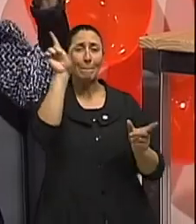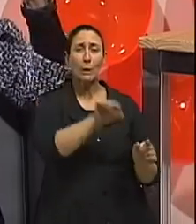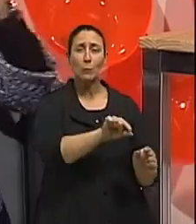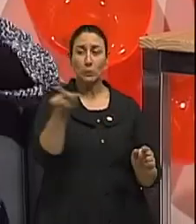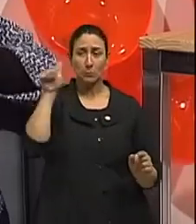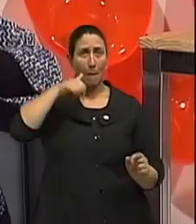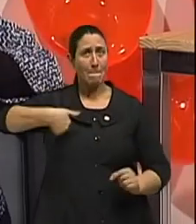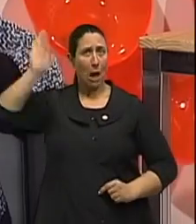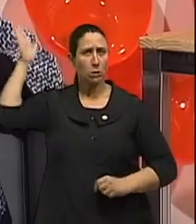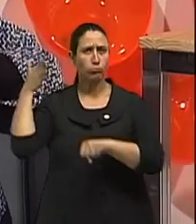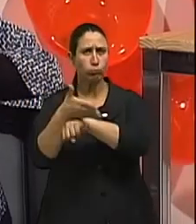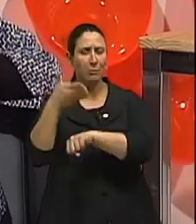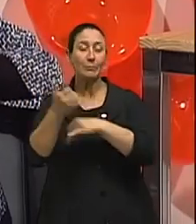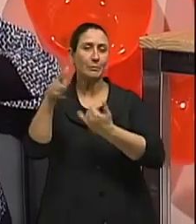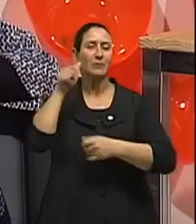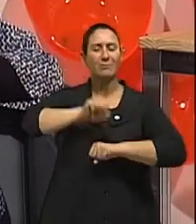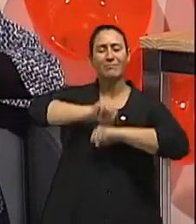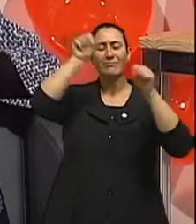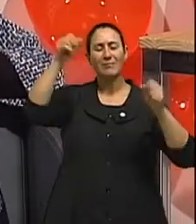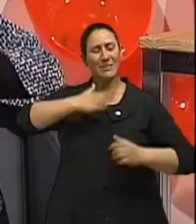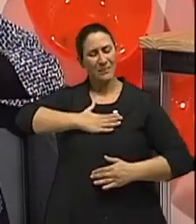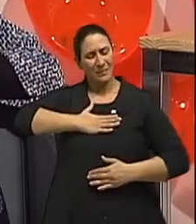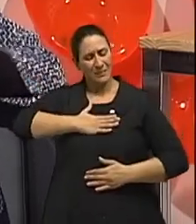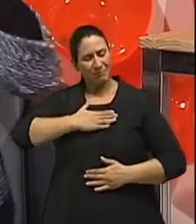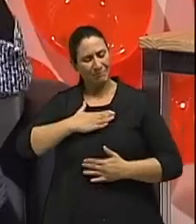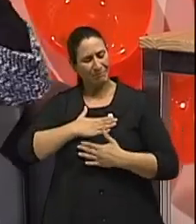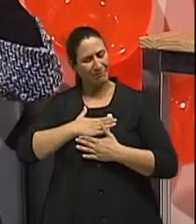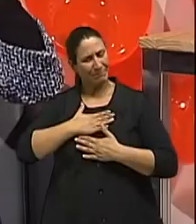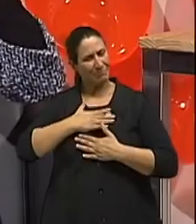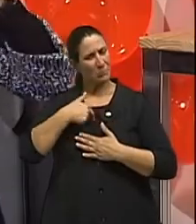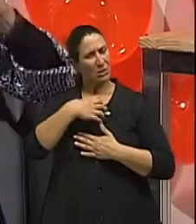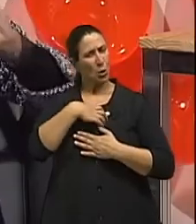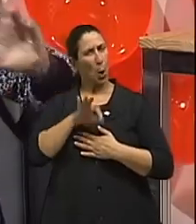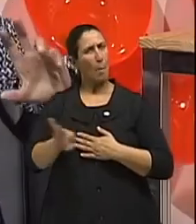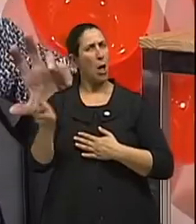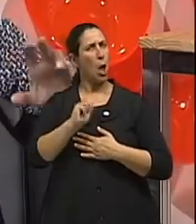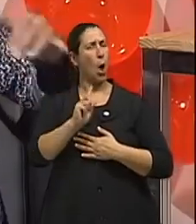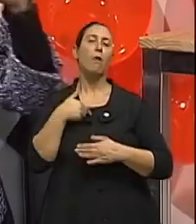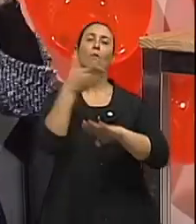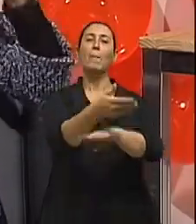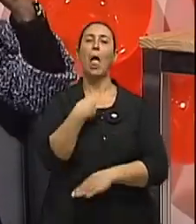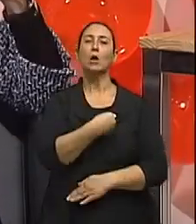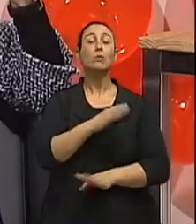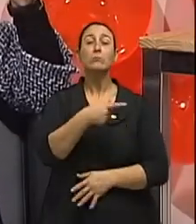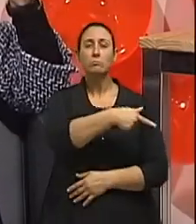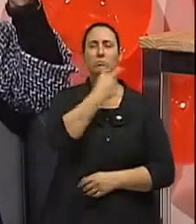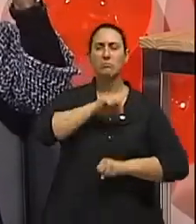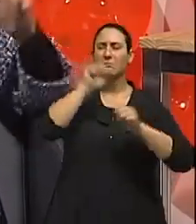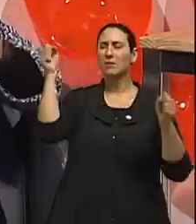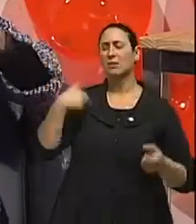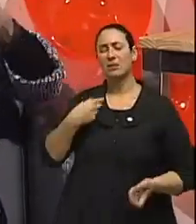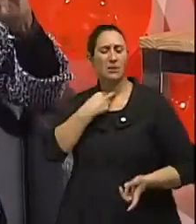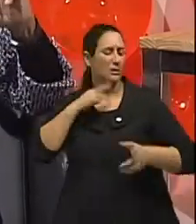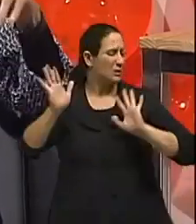exemplo, a mulher acordou com uma dor no peito, isso não me pertence, vou marcar com o meu médico e lá vai ela. O homem, hoje eu estou muito